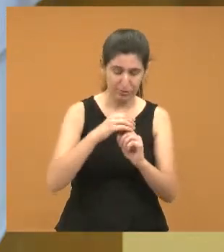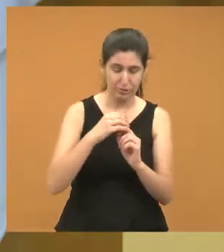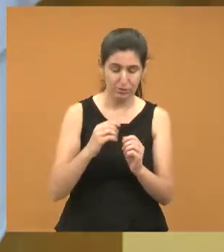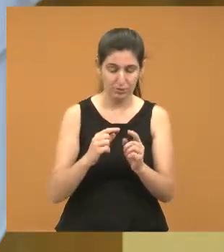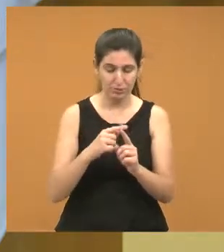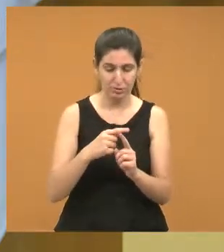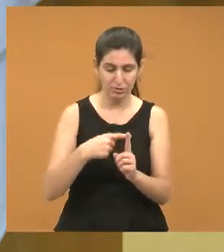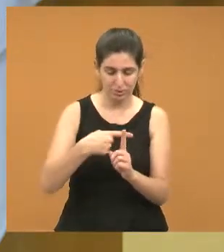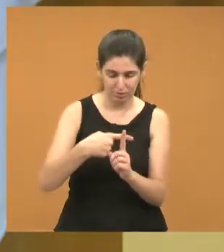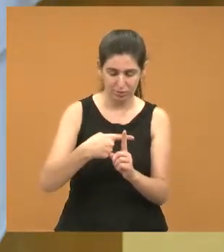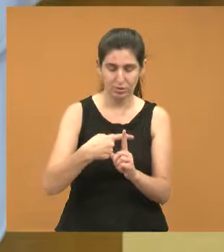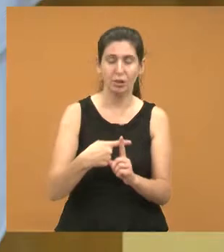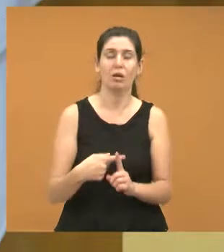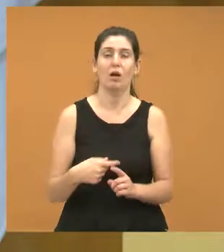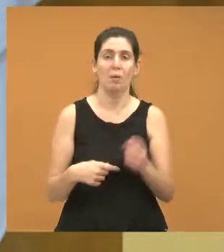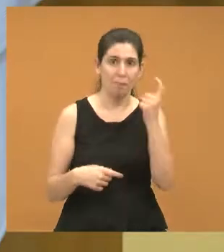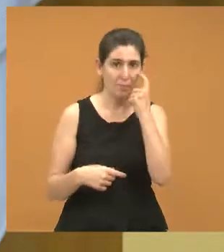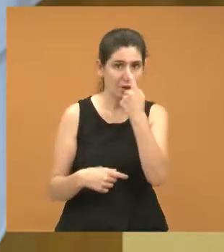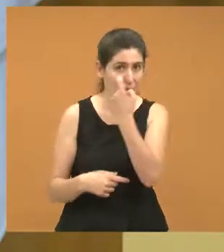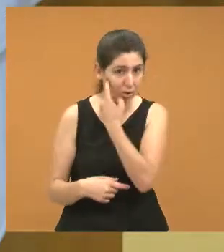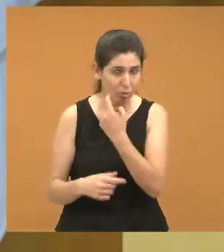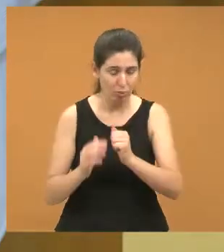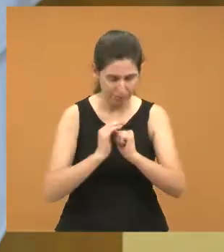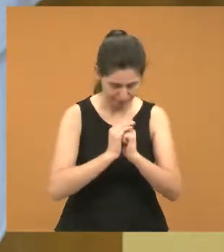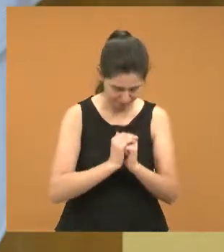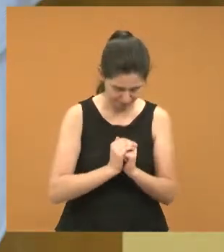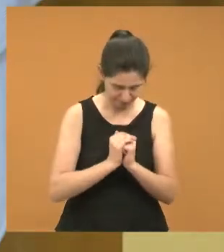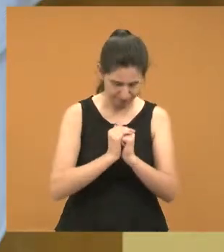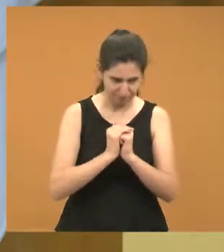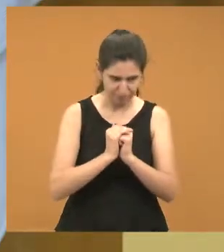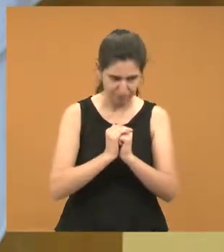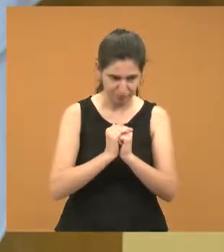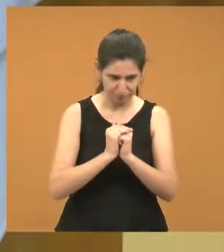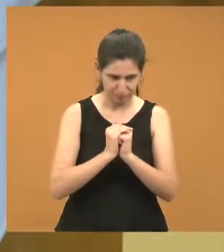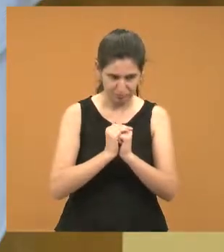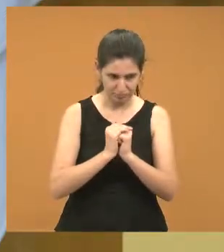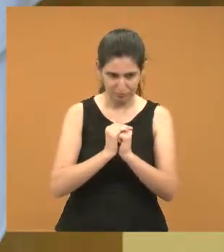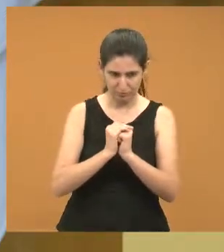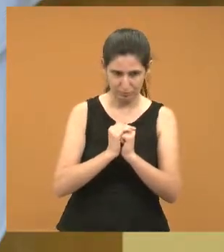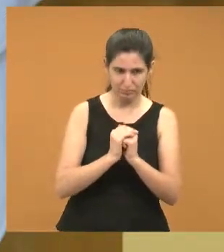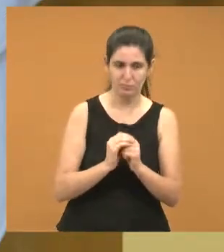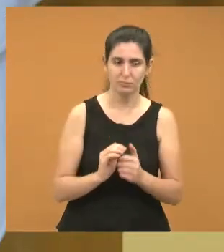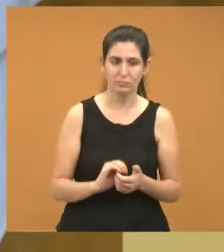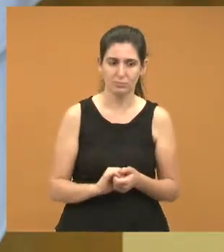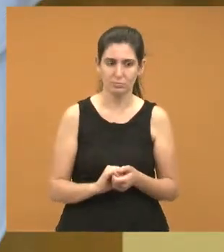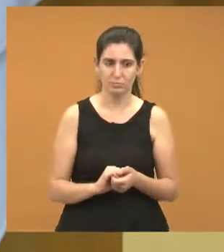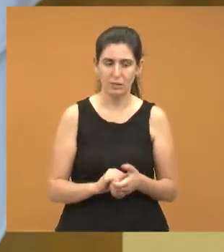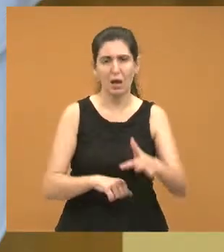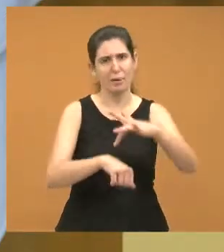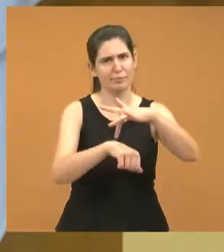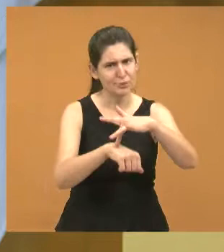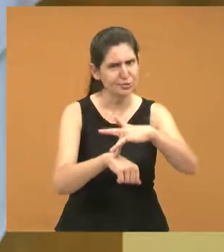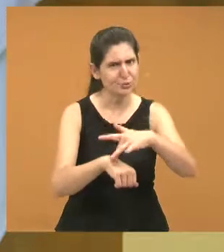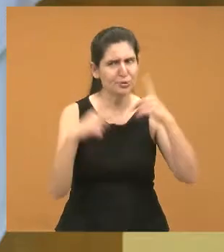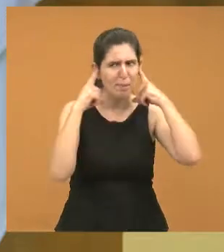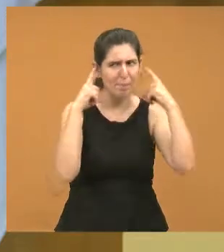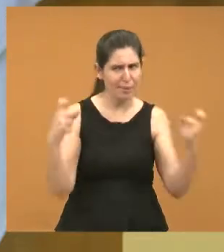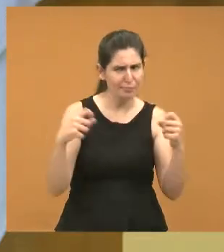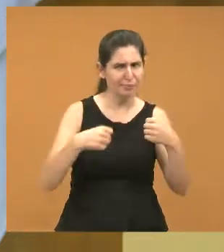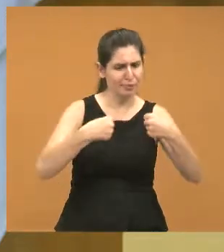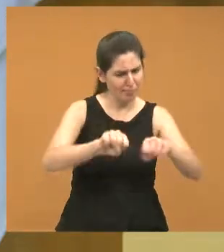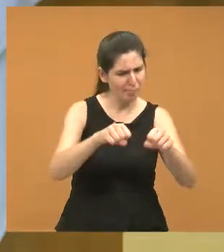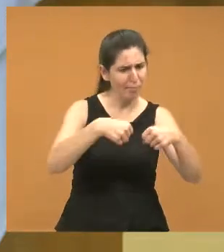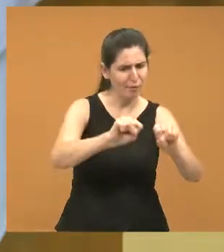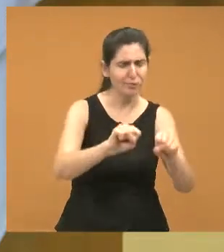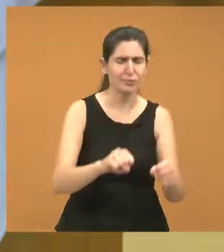empinando moto às 19 horas, a missa do parque, isso mesmo, estou confirmando com a minha assessoria. Então esses motoqueiros ali, as pessoas